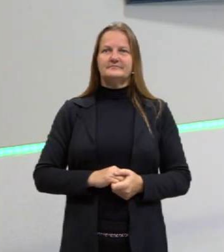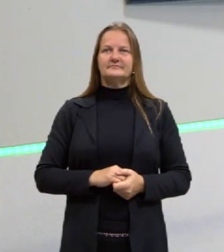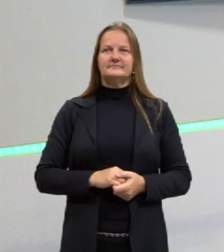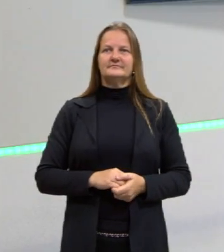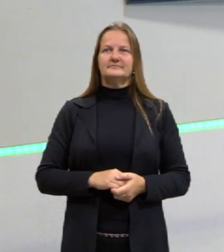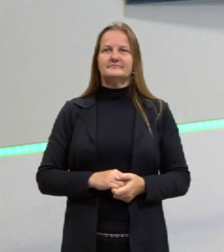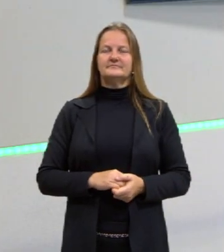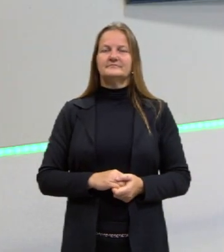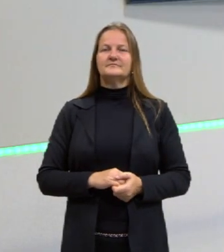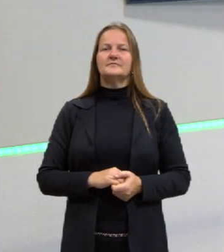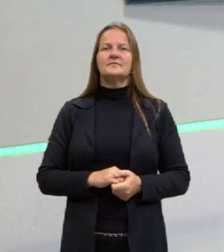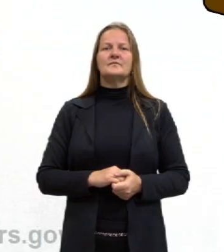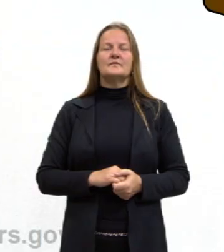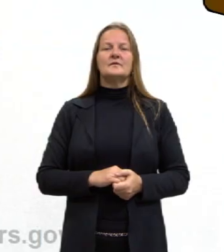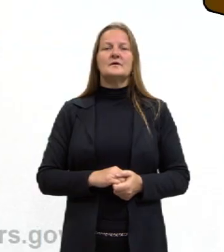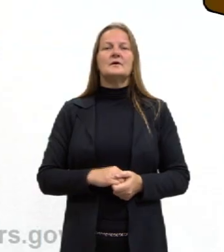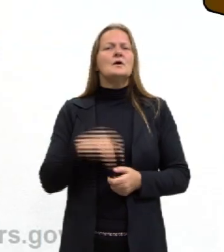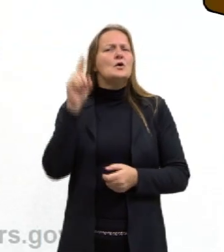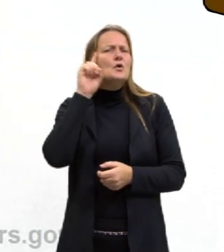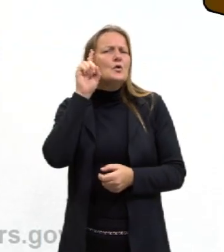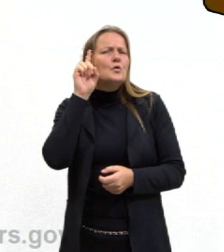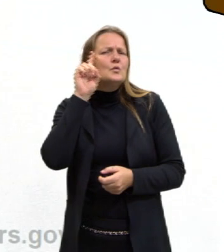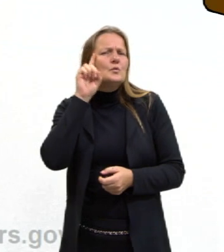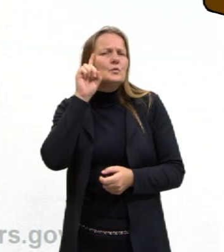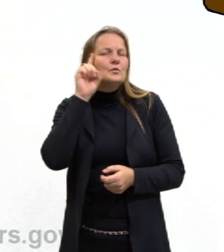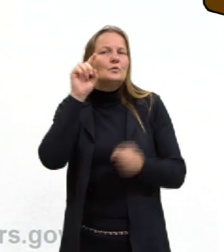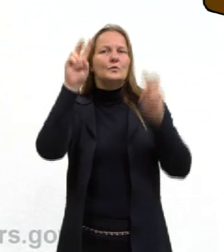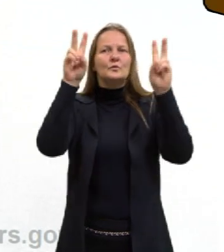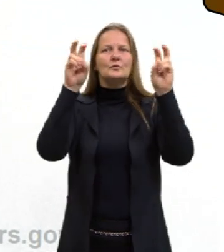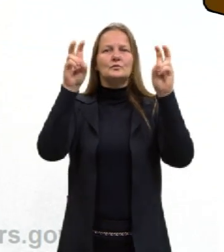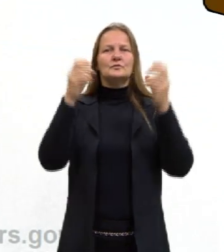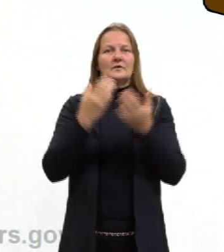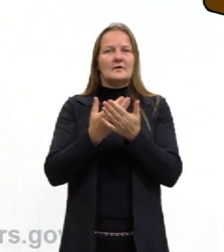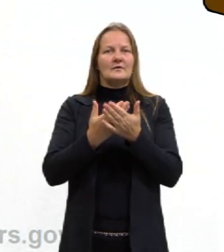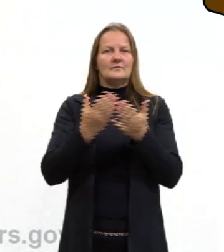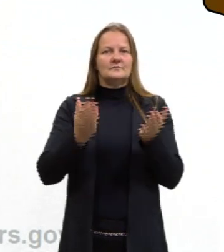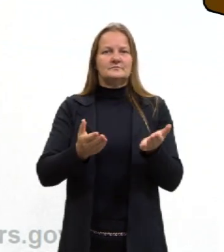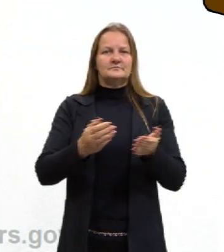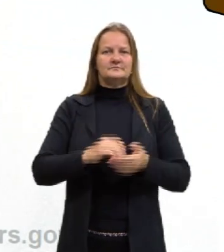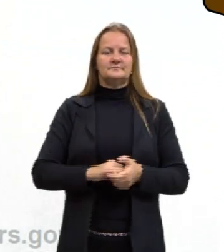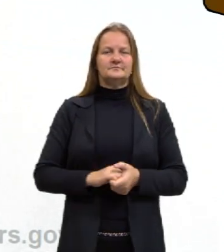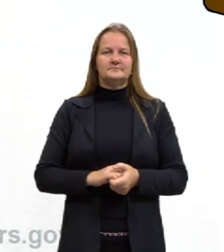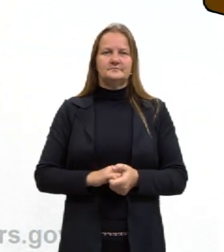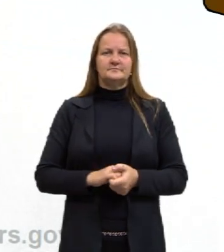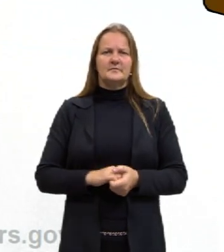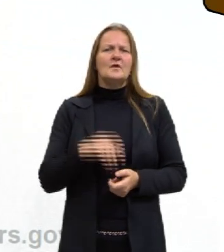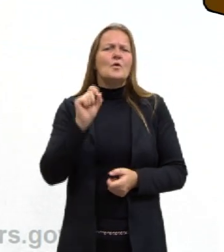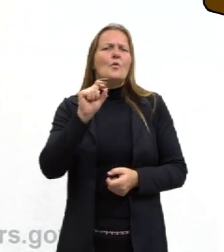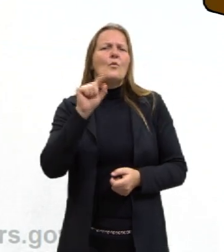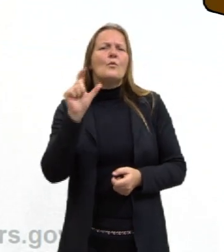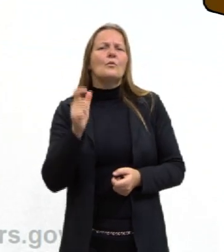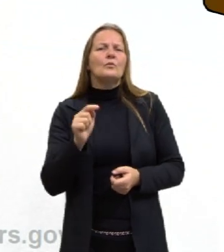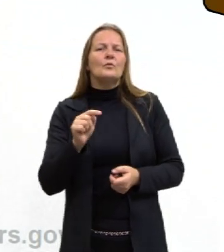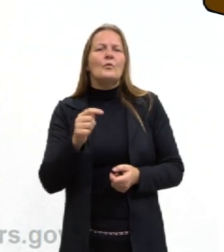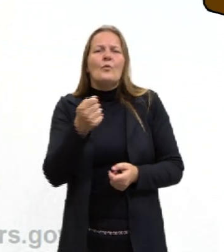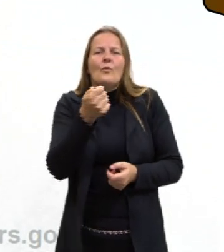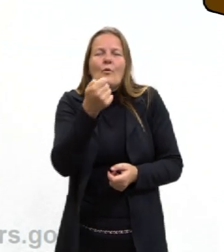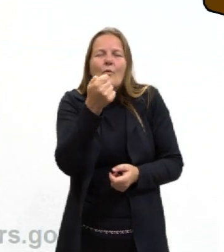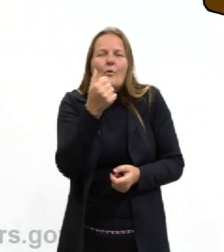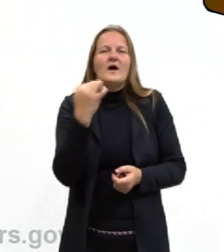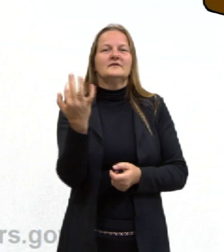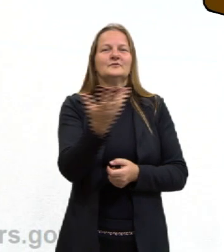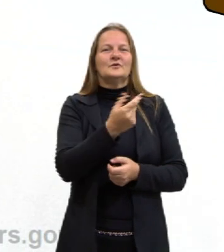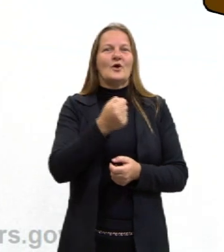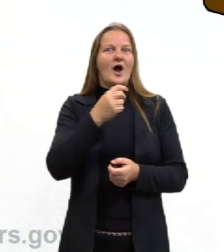Bom, então vamos pensar um pouquinho no nosso cotidiano assunto da aula de hoje. Quase todo mundo, pessoal, gosta muito de